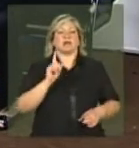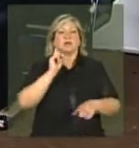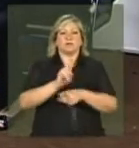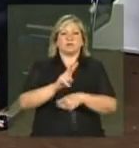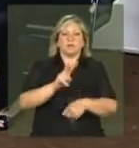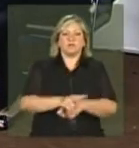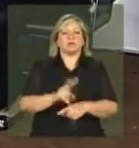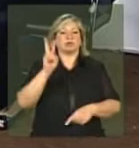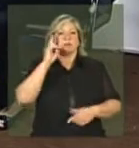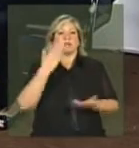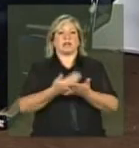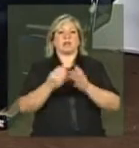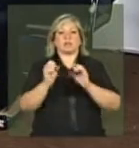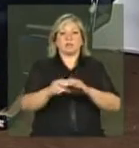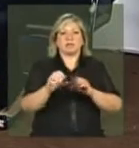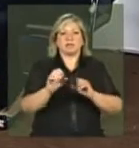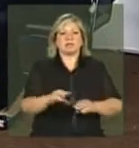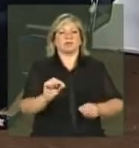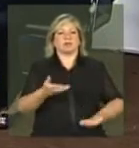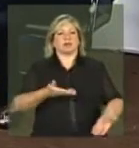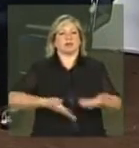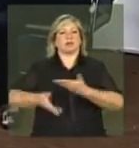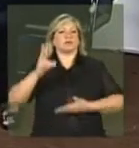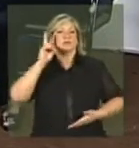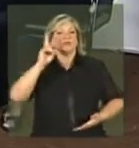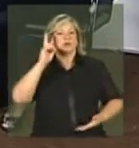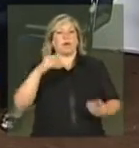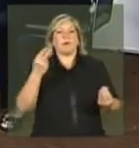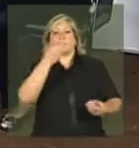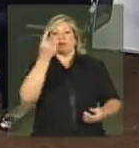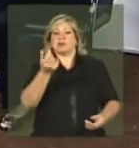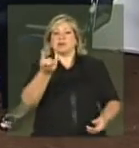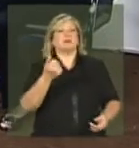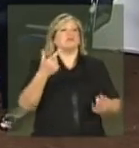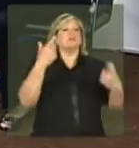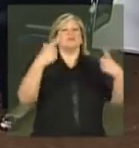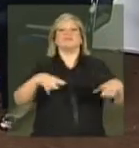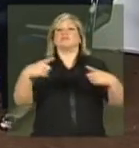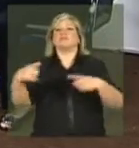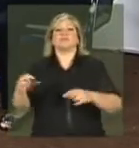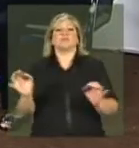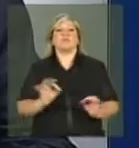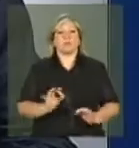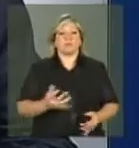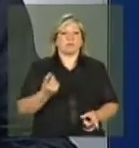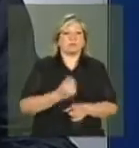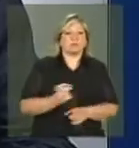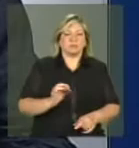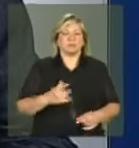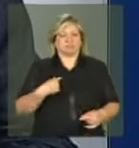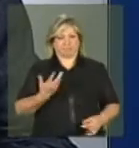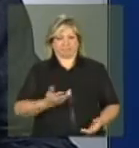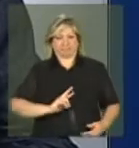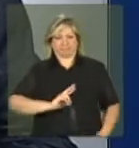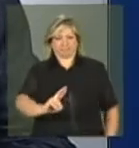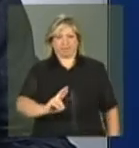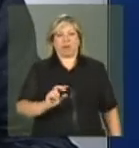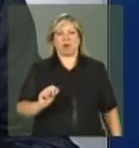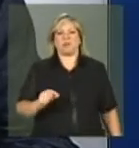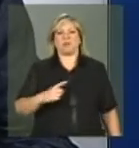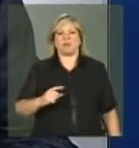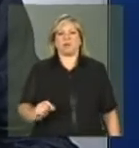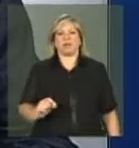da educação e a relação com a questão desses beneficiários não localizados. Olá, Renata. Primeiro, cumprimentar a todos os gestores